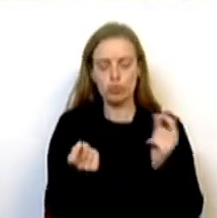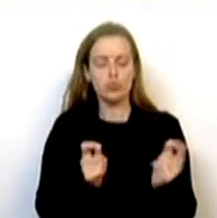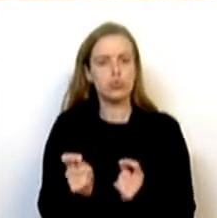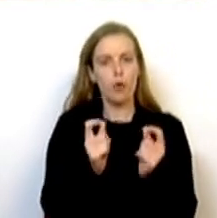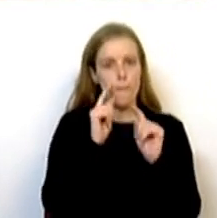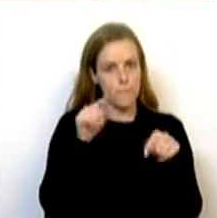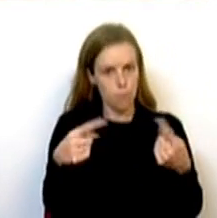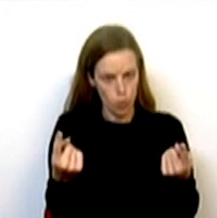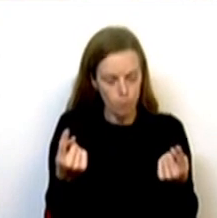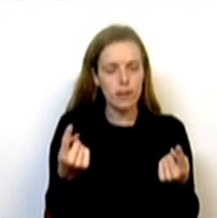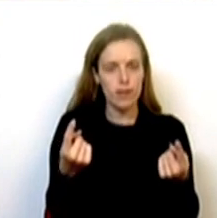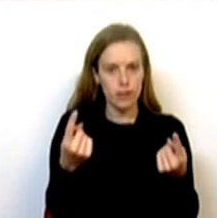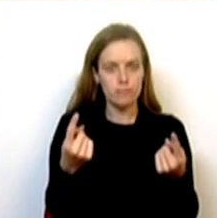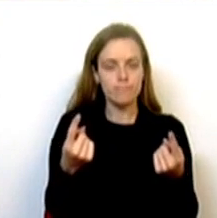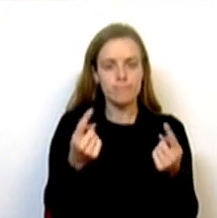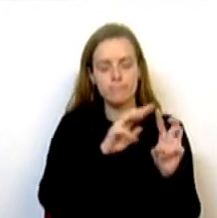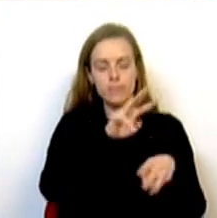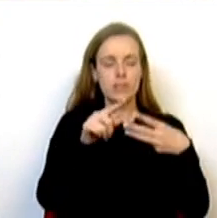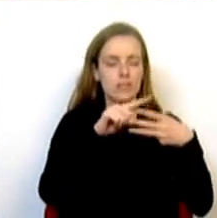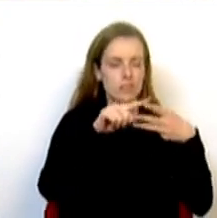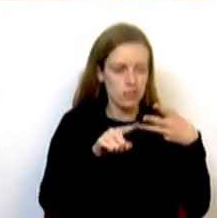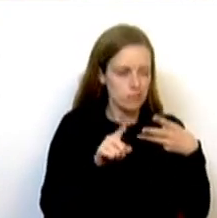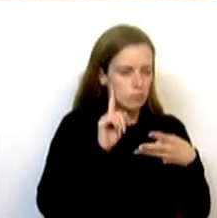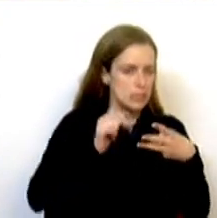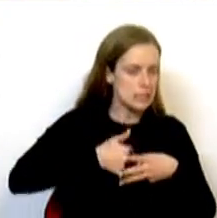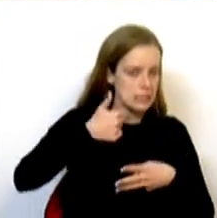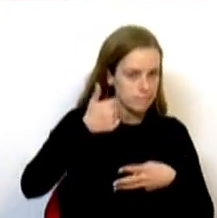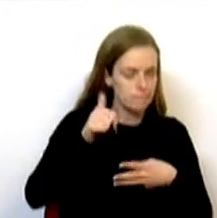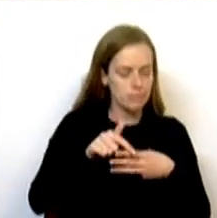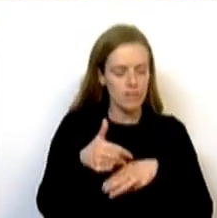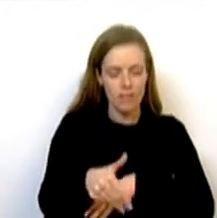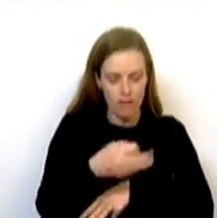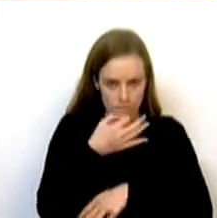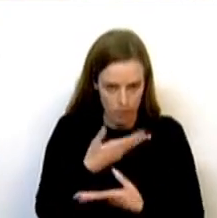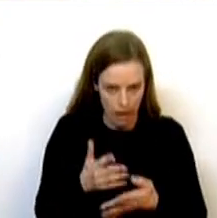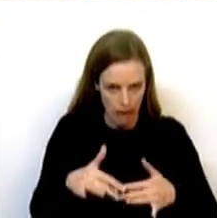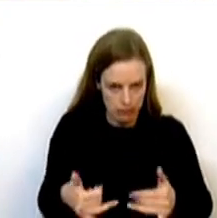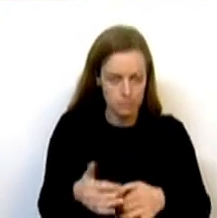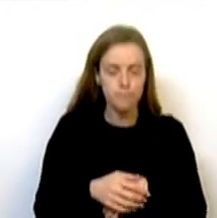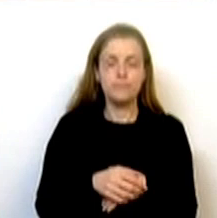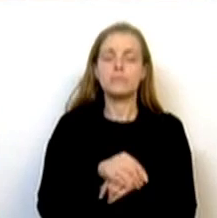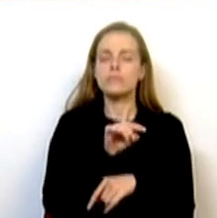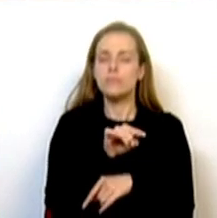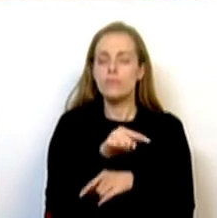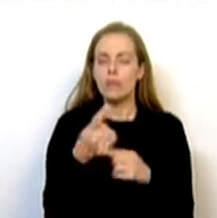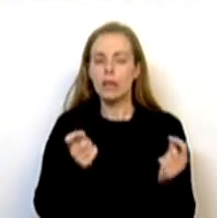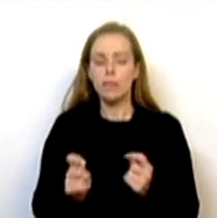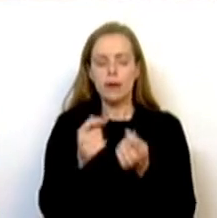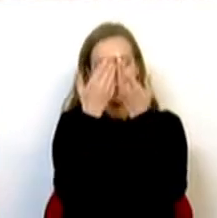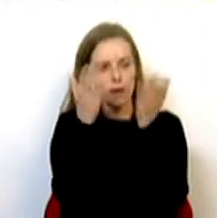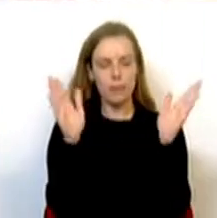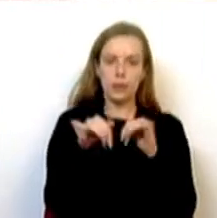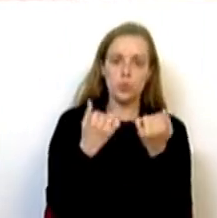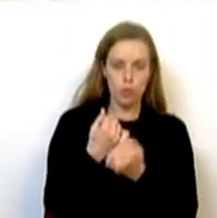com medidas com trezeis fundamentais, onde irei mais adiante, mas um debate importante, aberto à sociedade